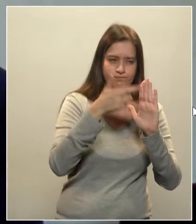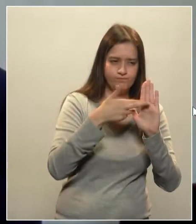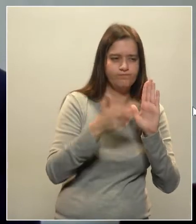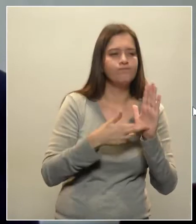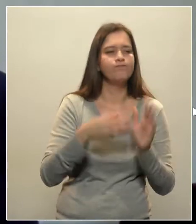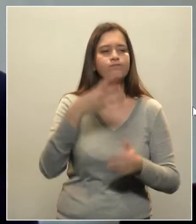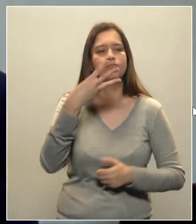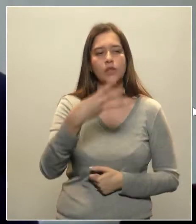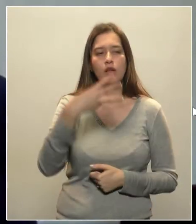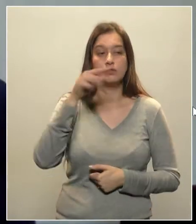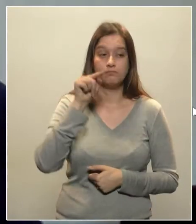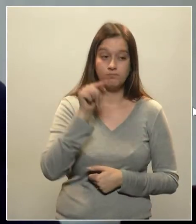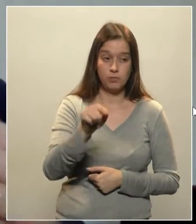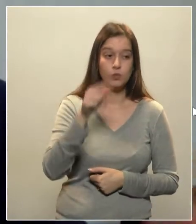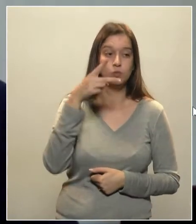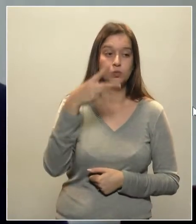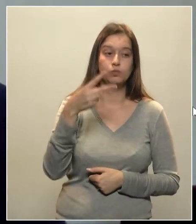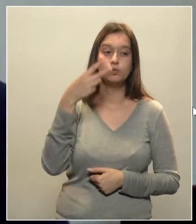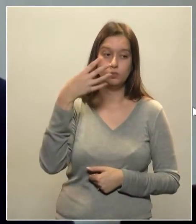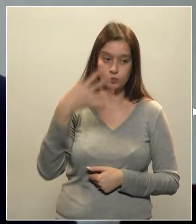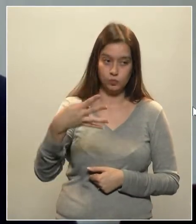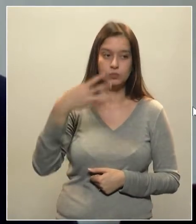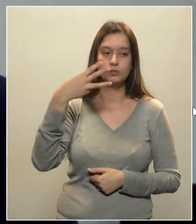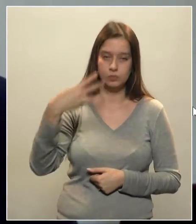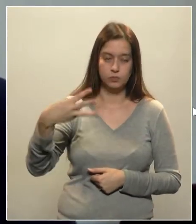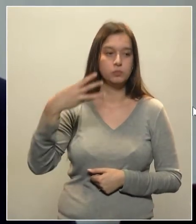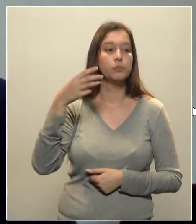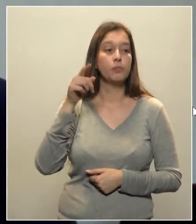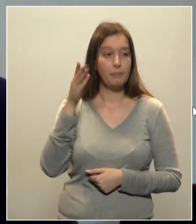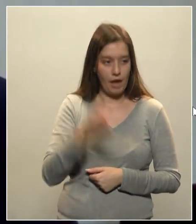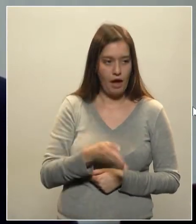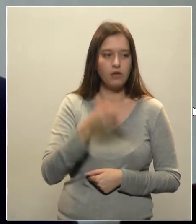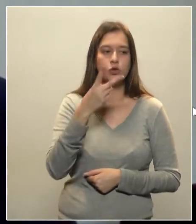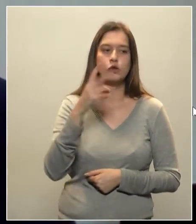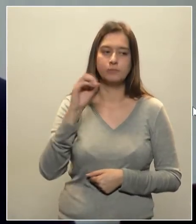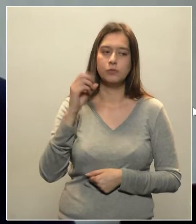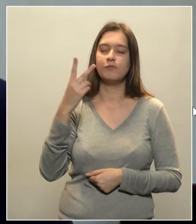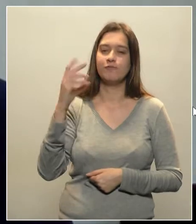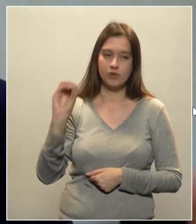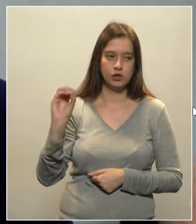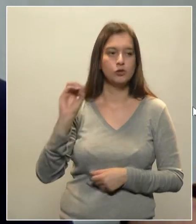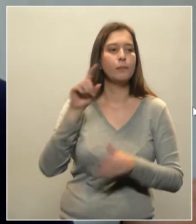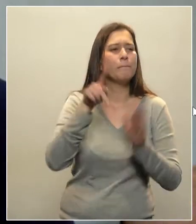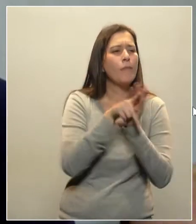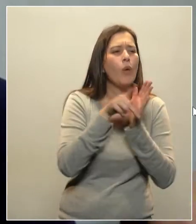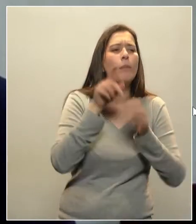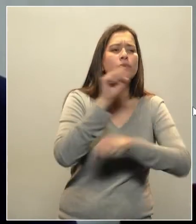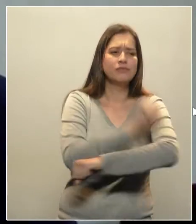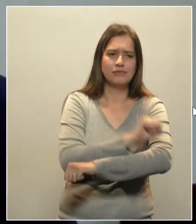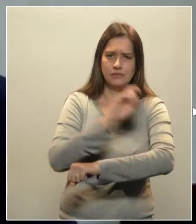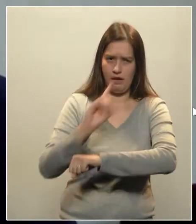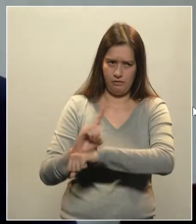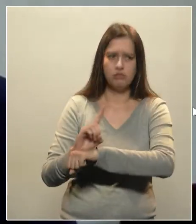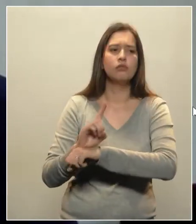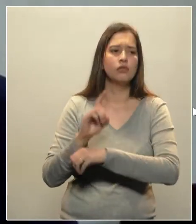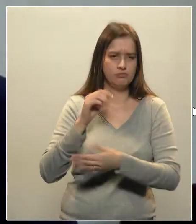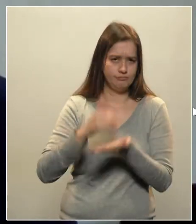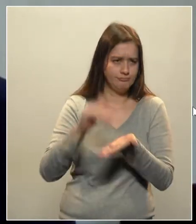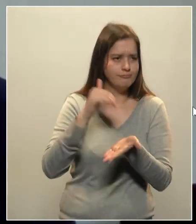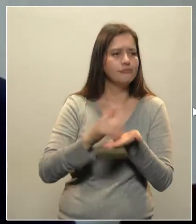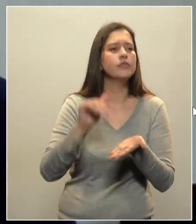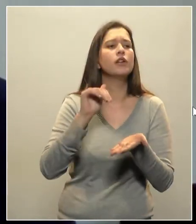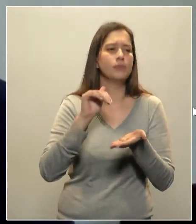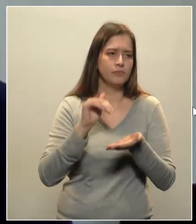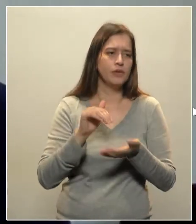de 2020. É uma resolução do secretário de Estado da Educação, propondo